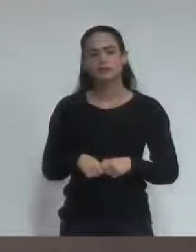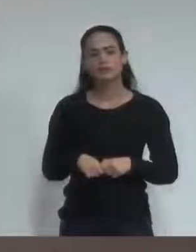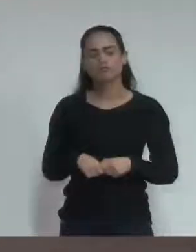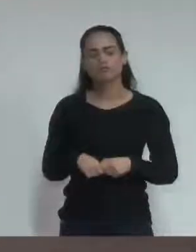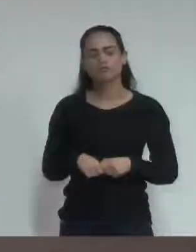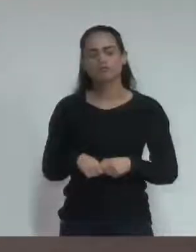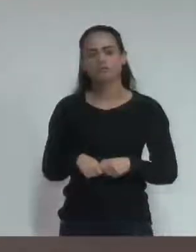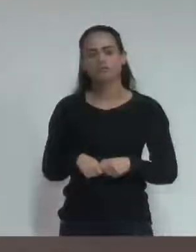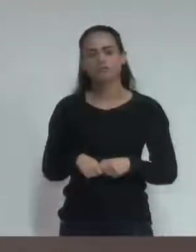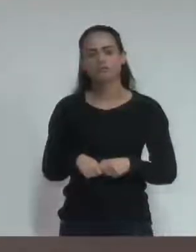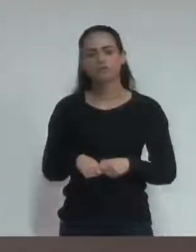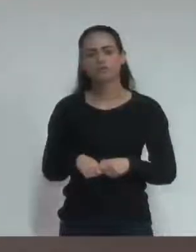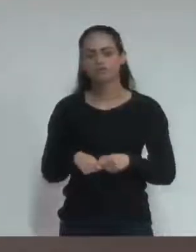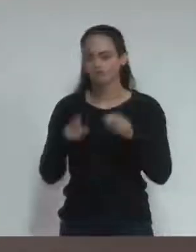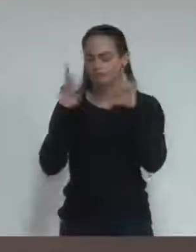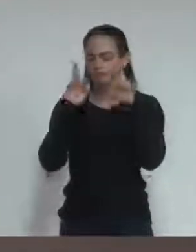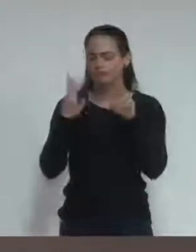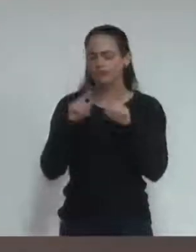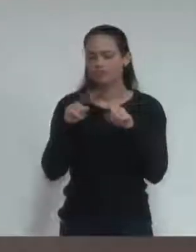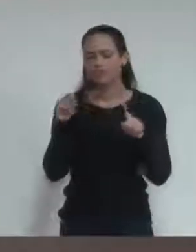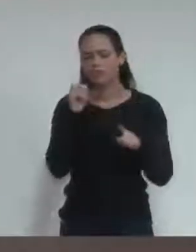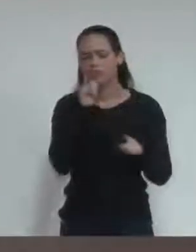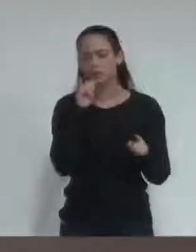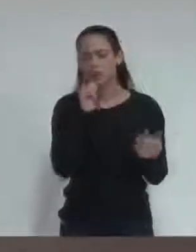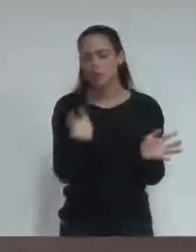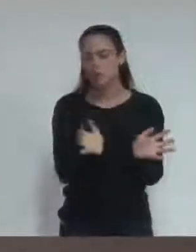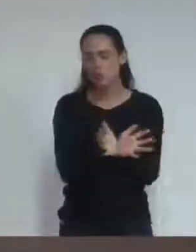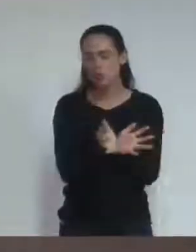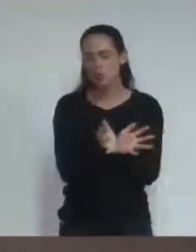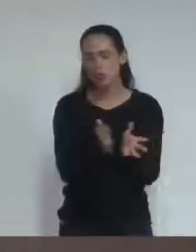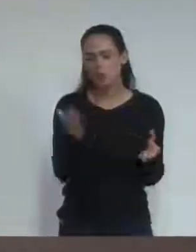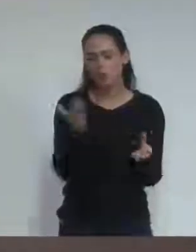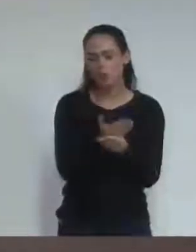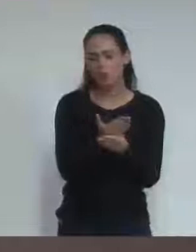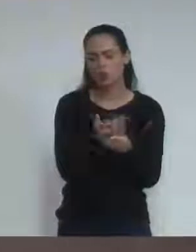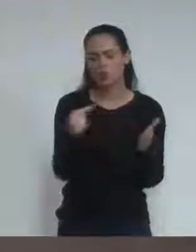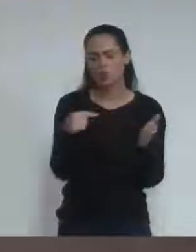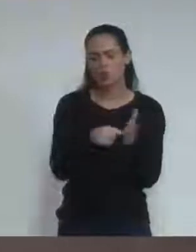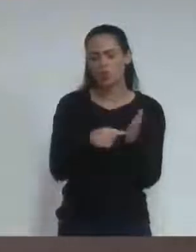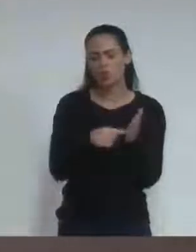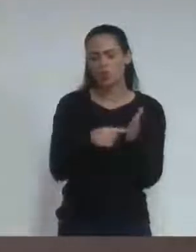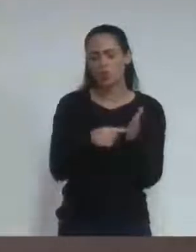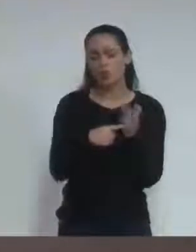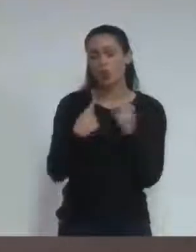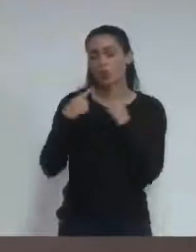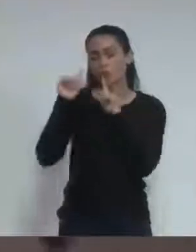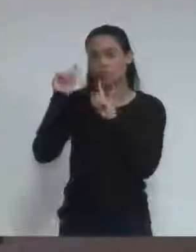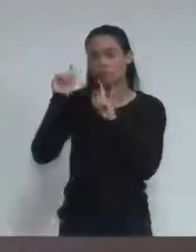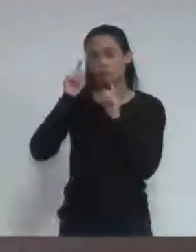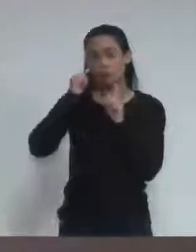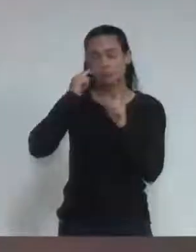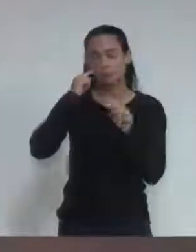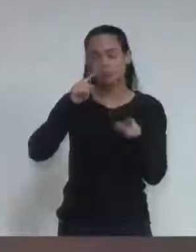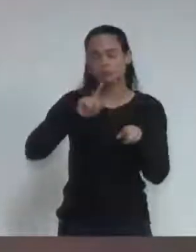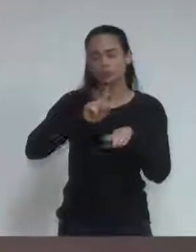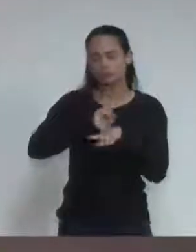o processo de comissão processante ou o processo de CPI vai atrapalhar o município, não.